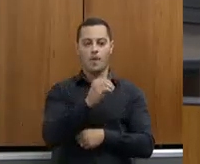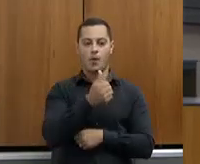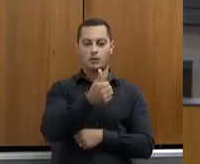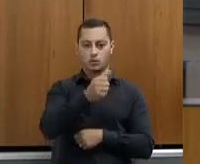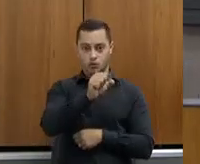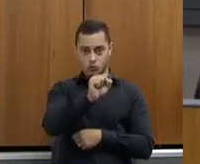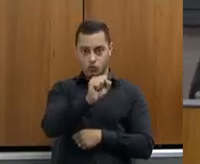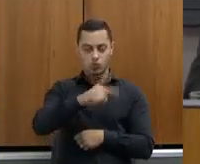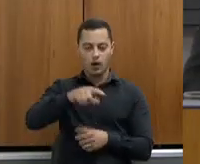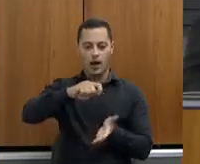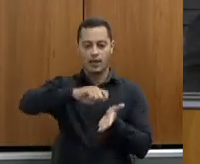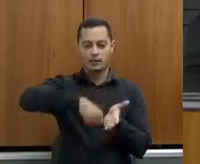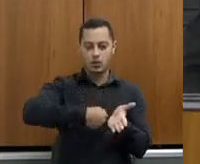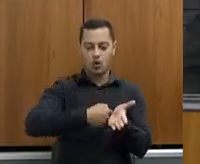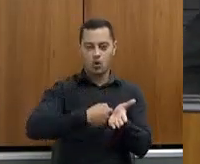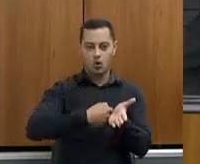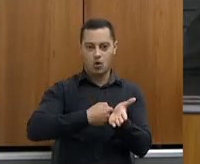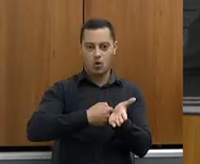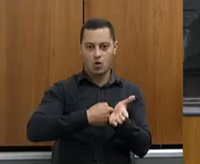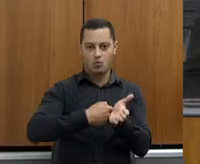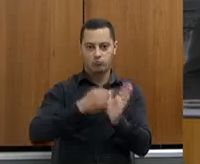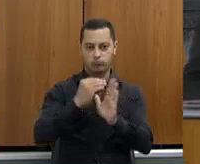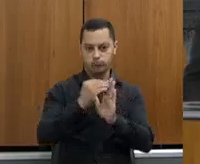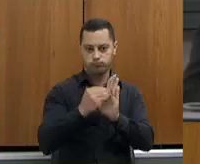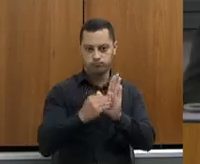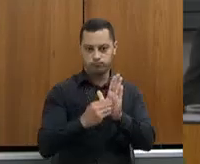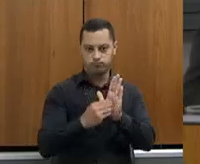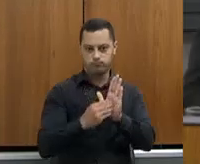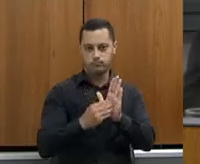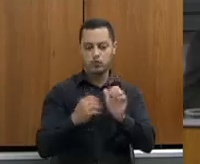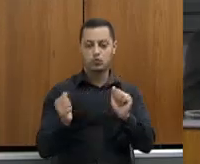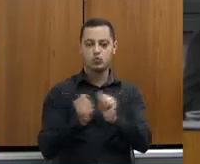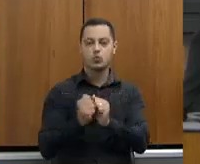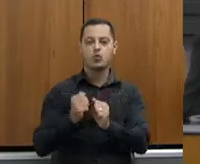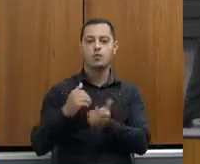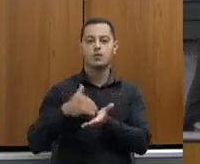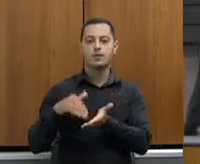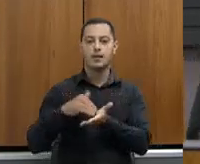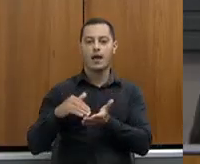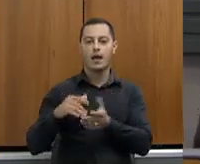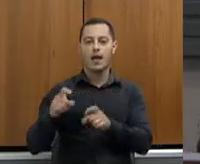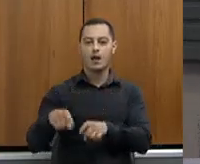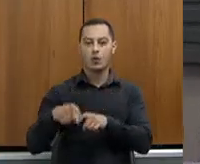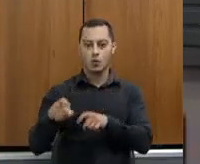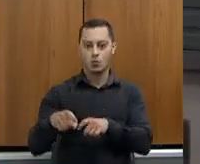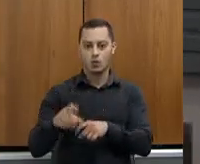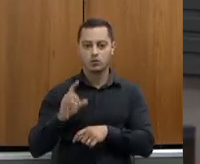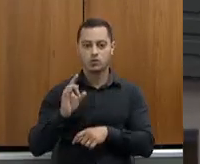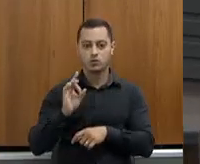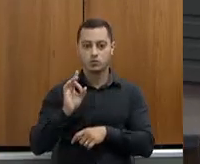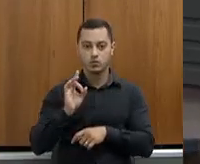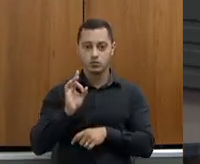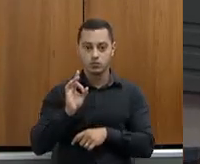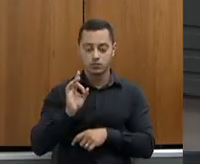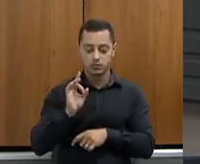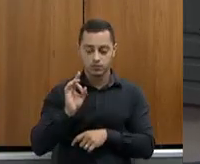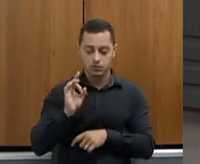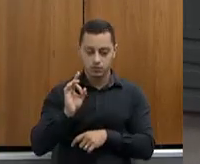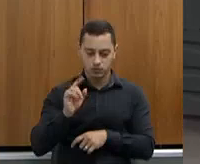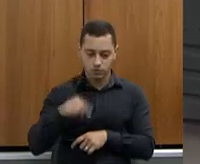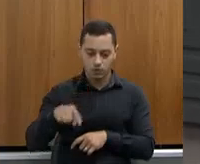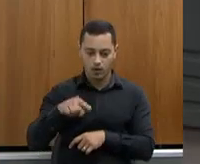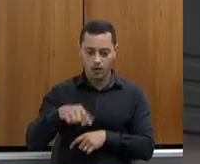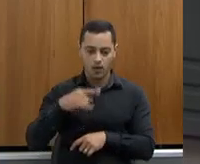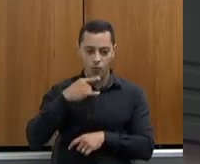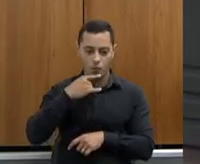assinamos um protocolo, junto com o Ministério da Agricultura, só o Estado do Rio Grande do Sul tem isso com vinho, e nós aqui com a cachaça,